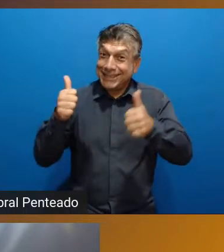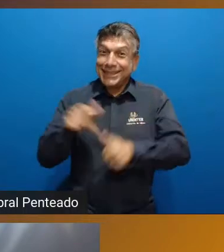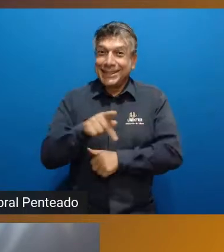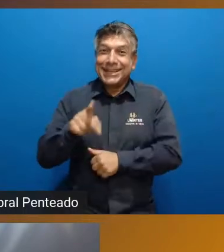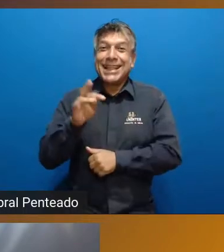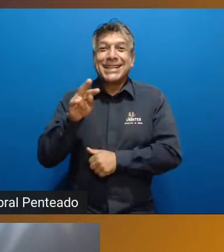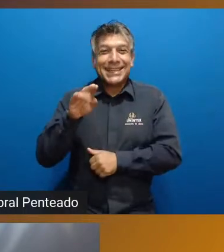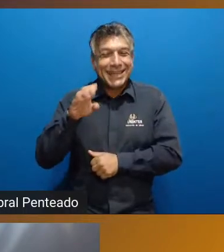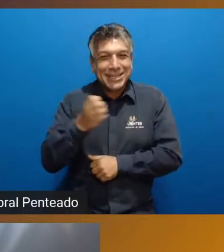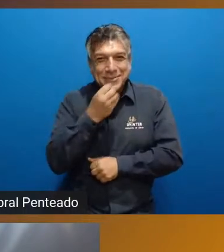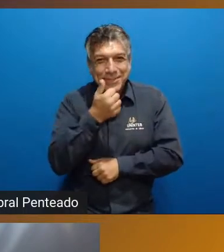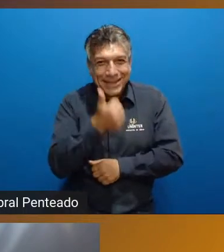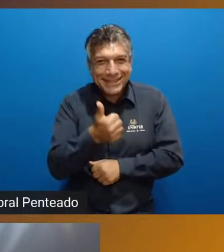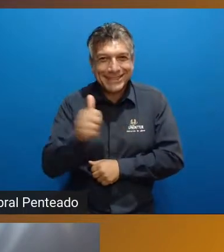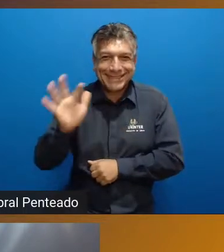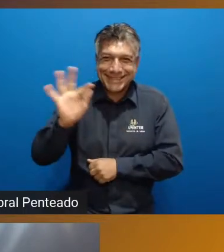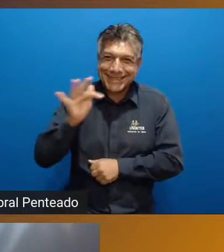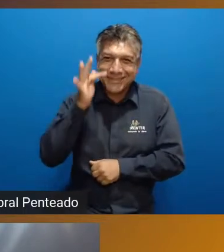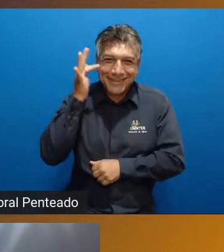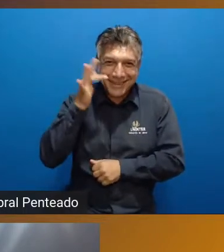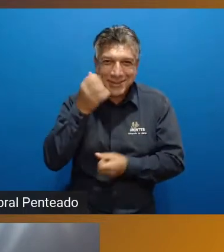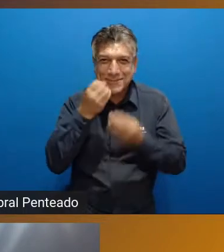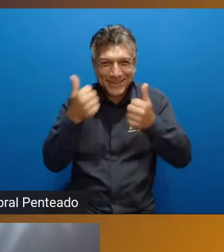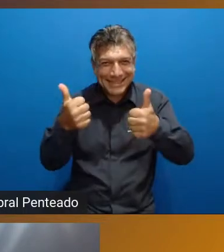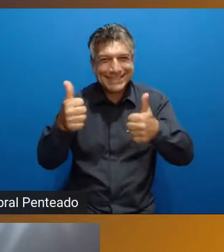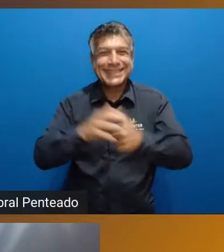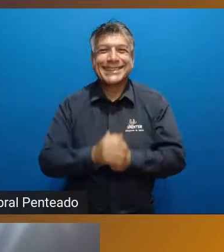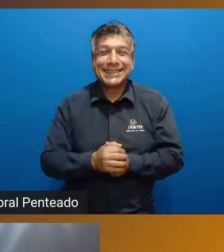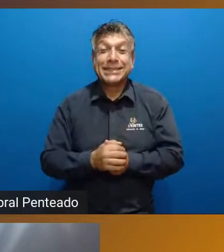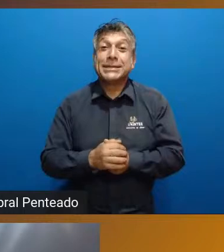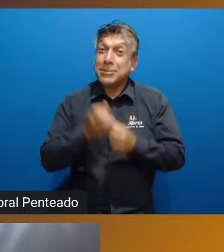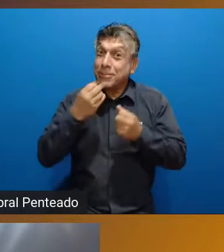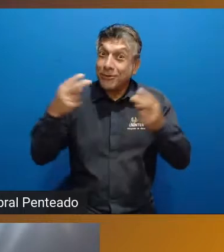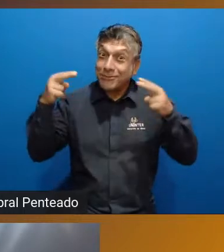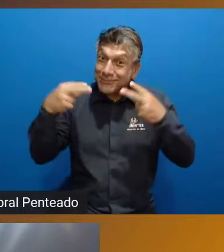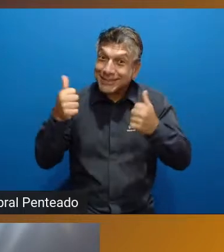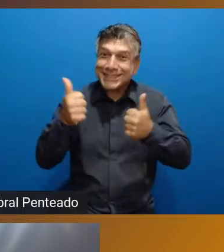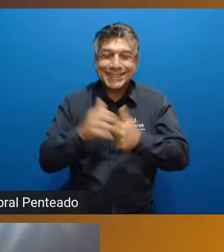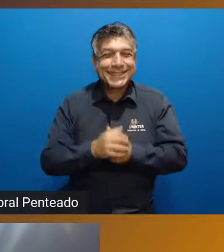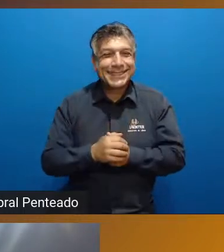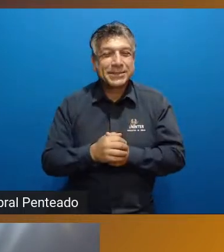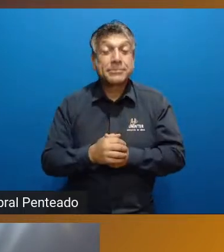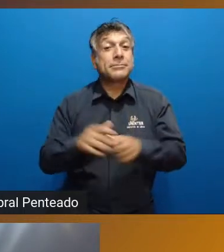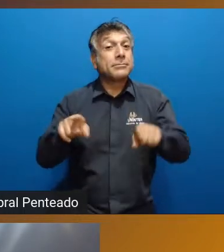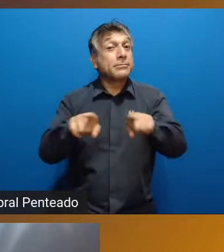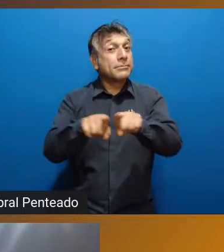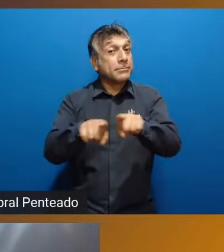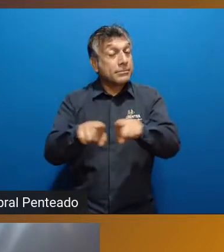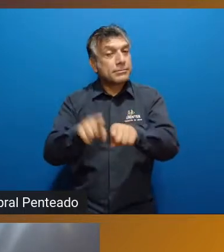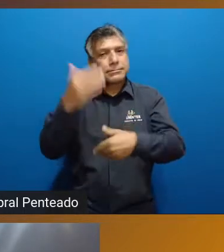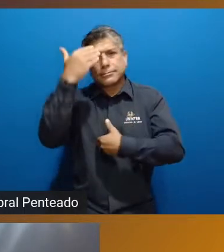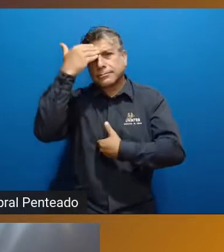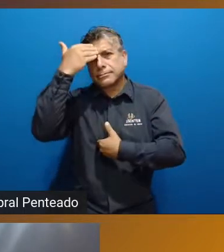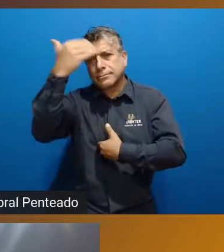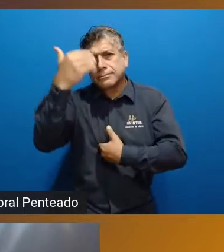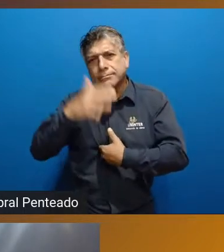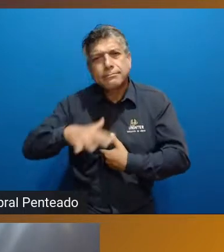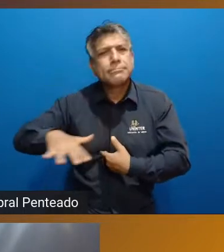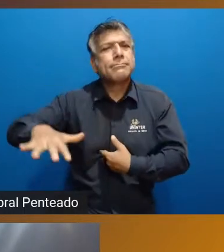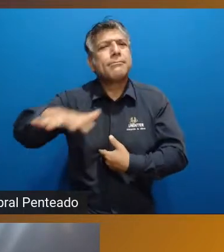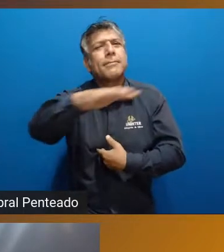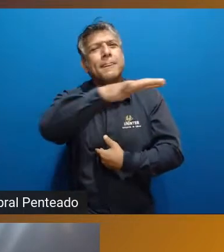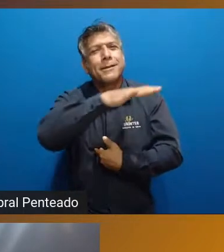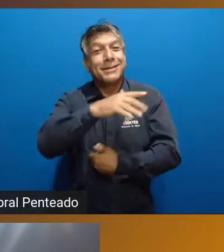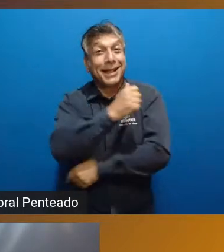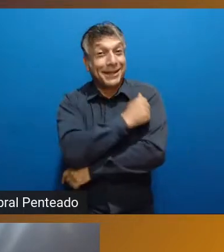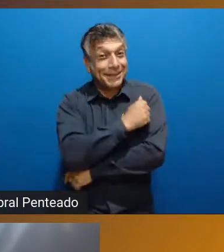Tatiane. Tudo bem? Olá, Flávio. Como está? Bom vê-los aqui. E também agradeço a presença de todos os nossos